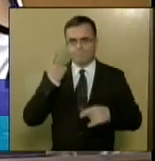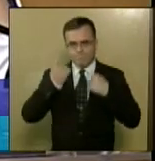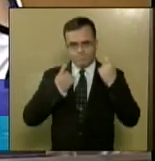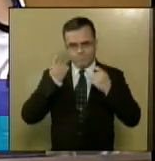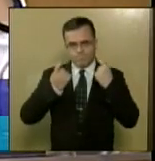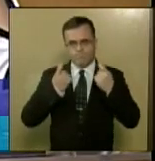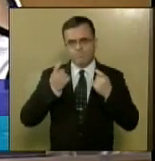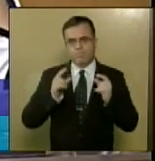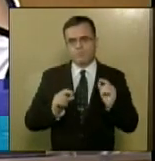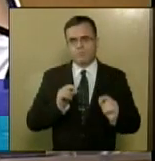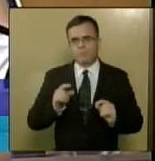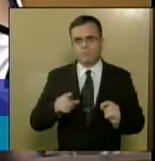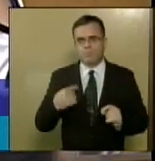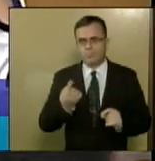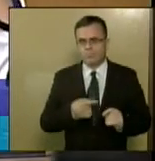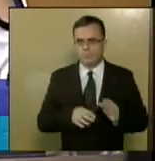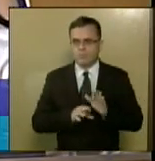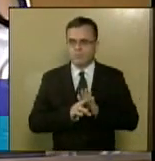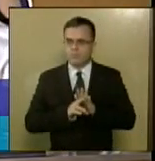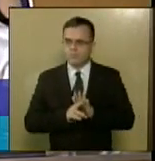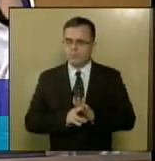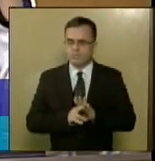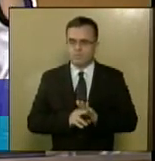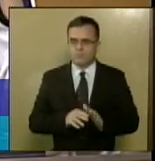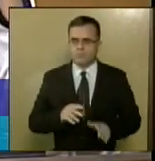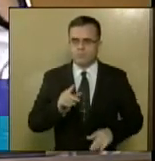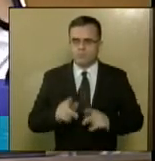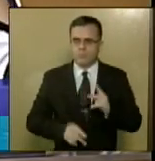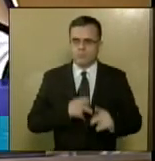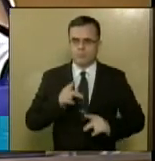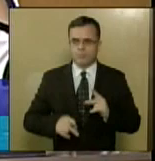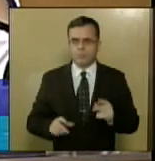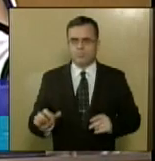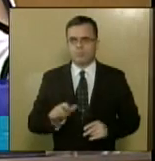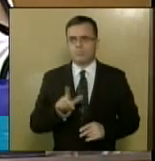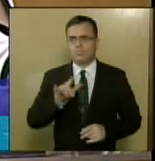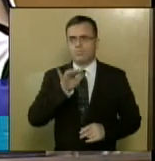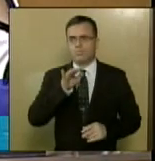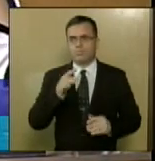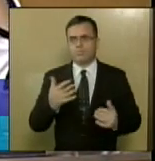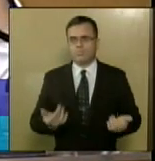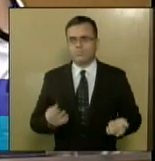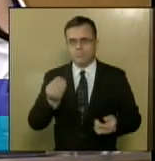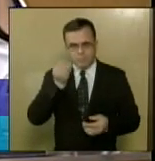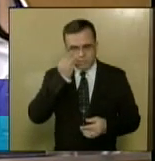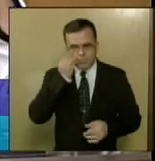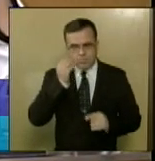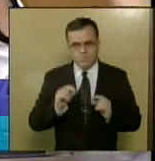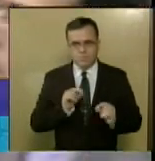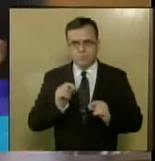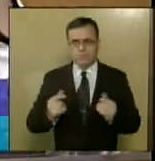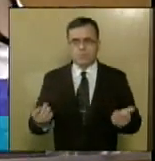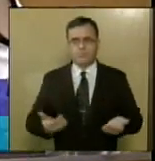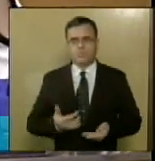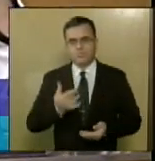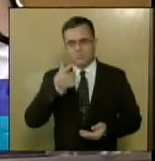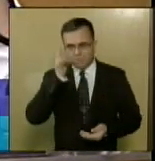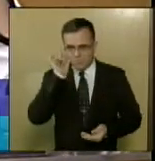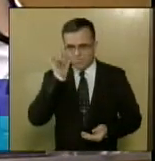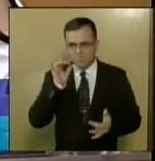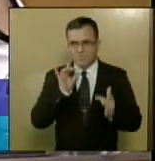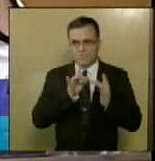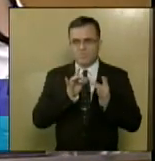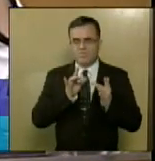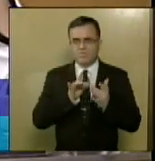gente, como representante do povo lagartense, está aqui tentando ainda no dia de ontem um contato com o